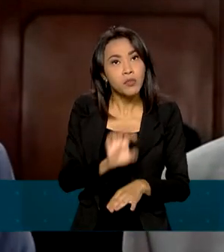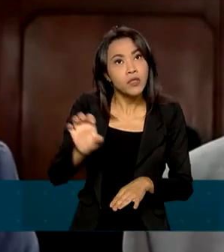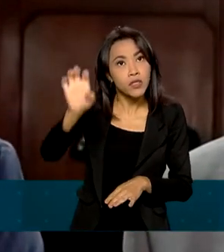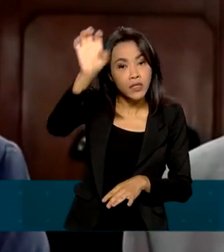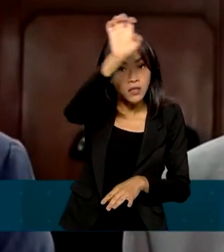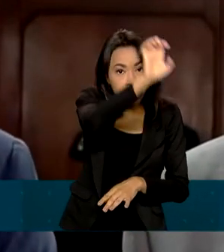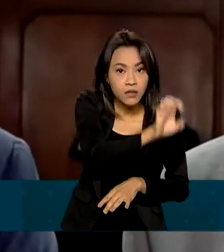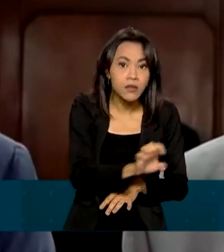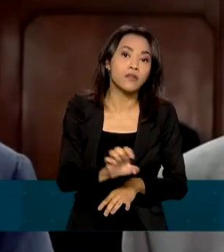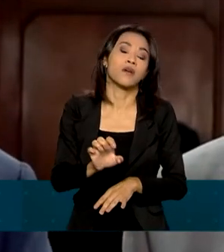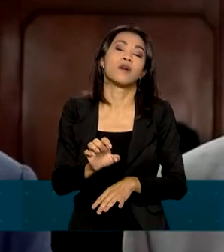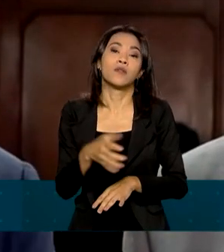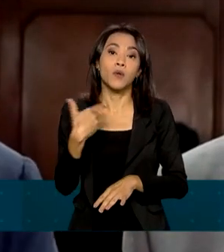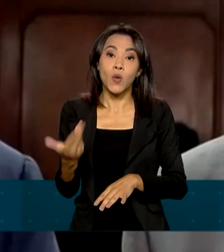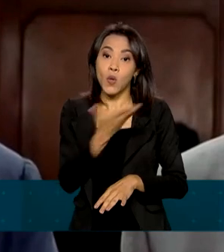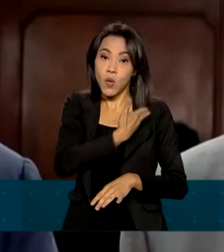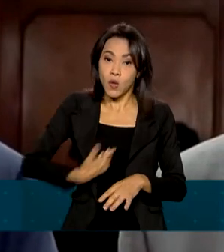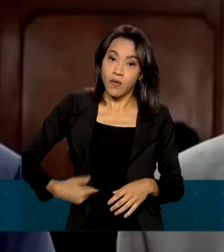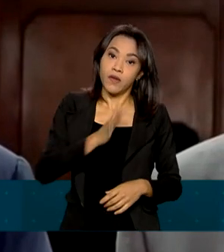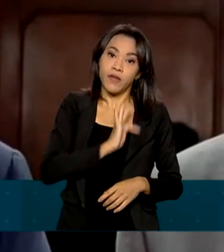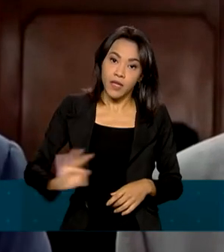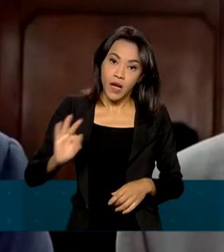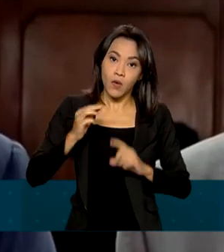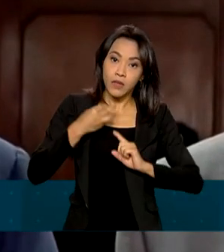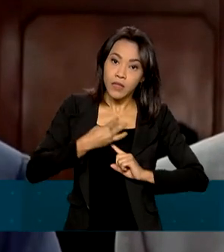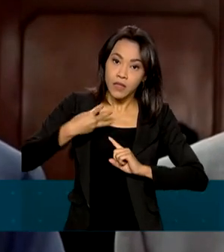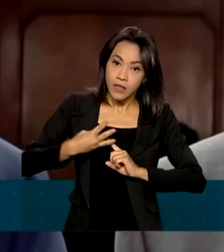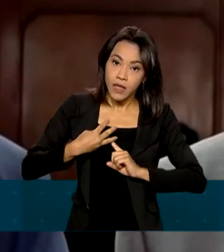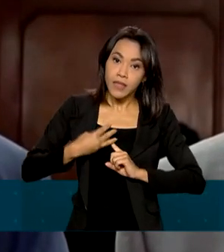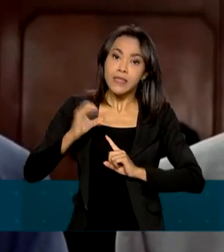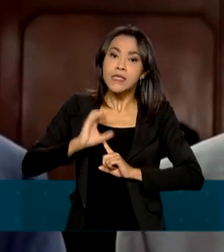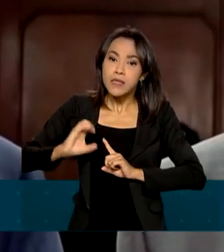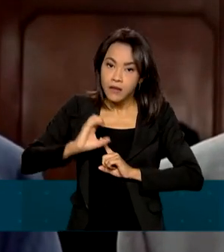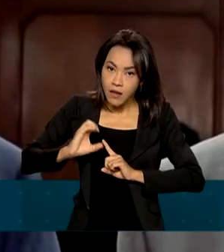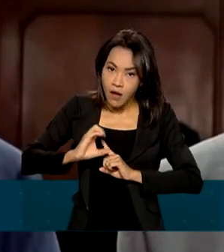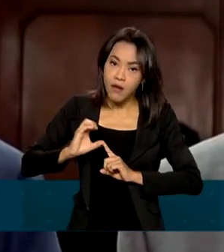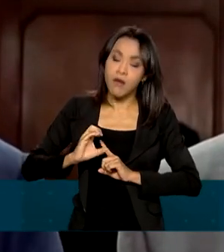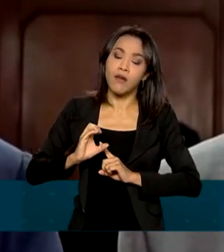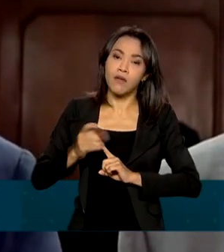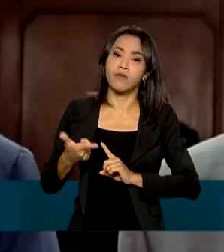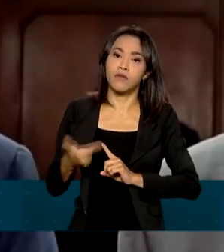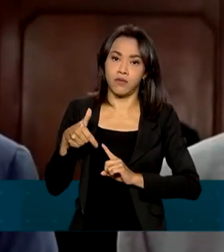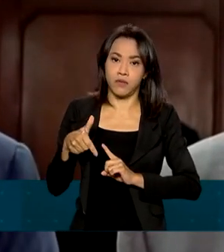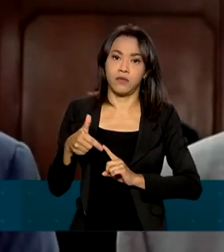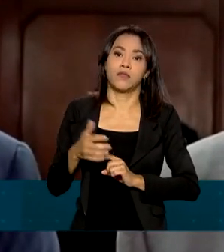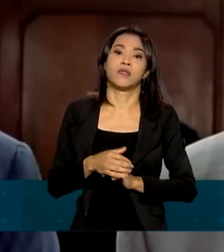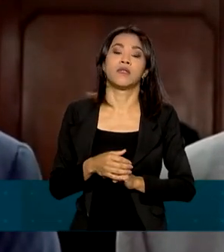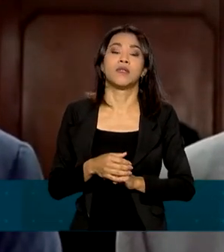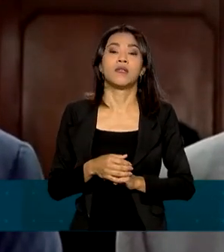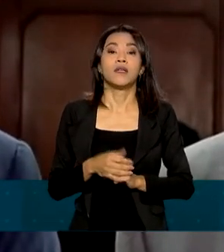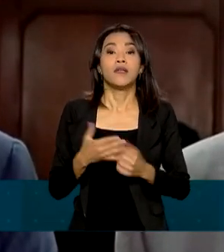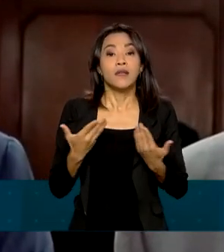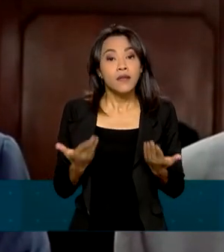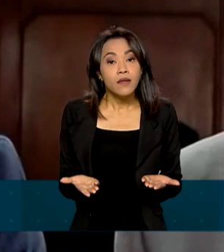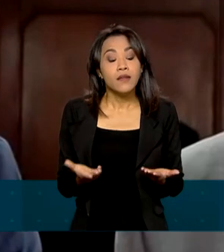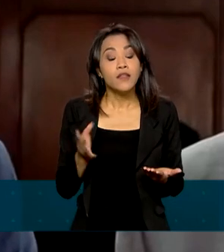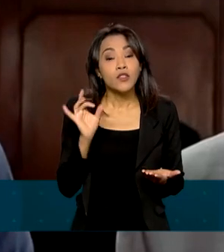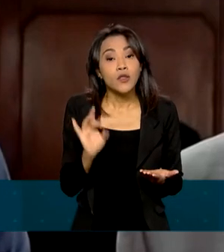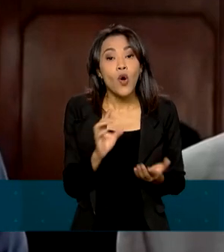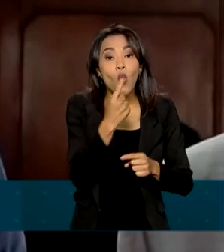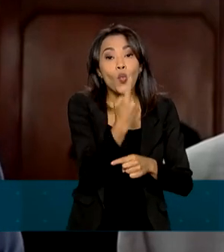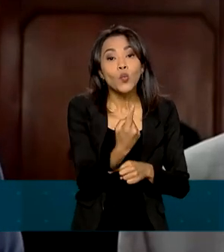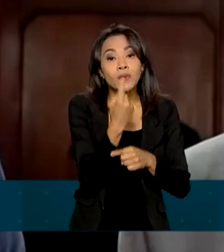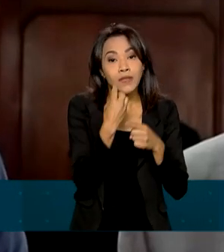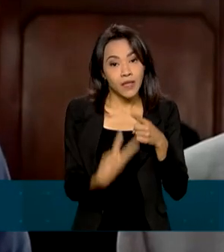,16 bilhões. O governo federal R$ 0,33 a um custo de uns R 18,19 bilhões e apenas um